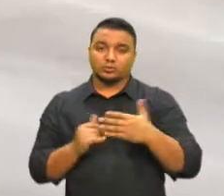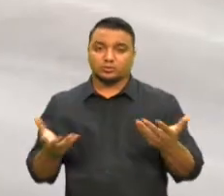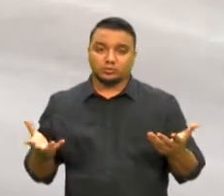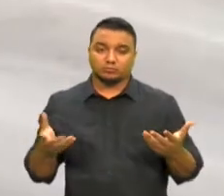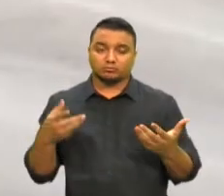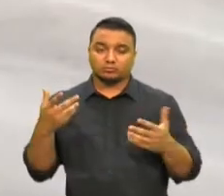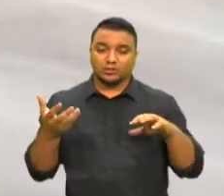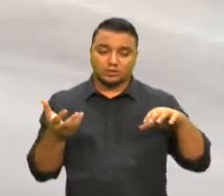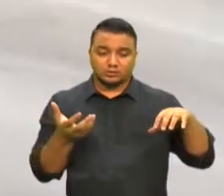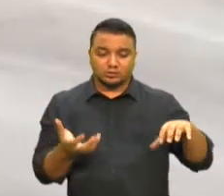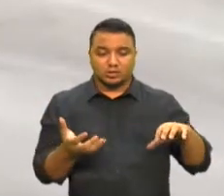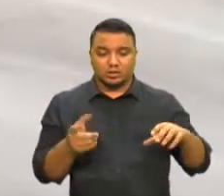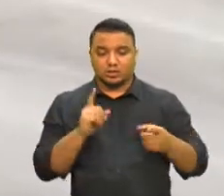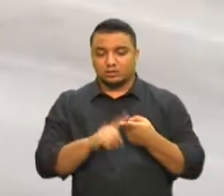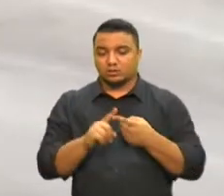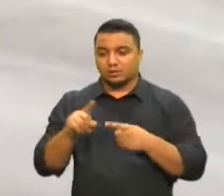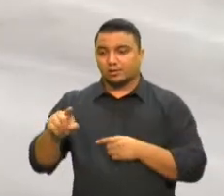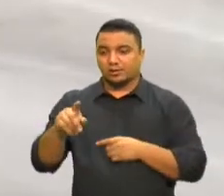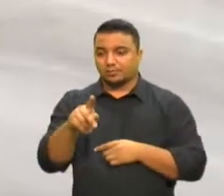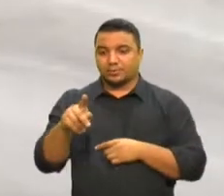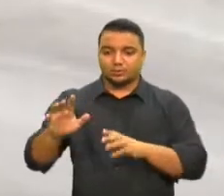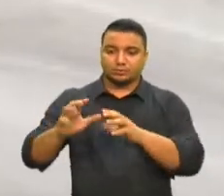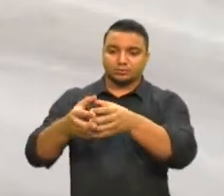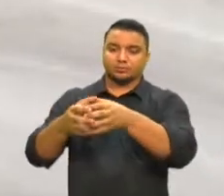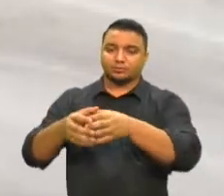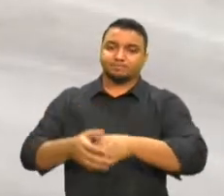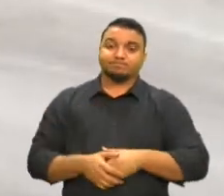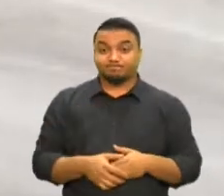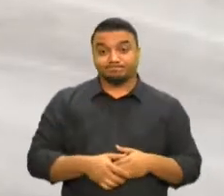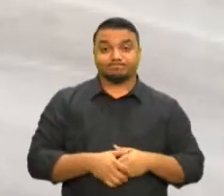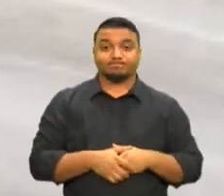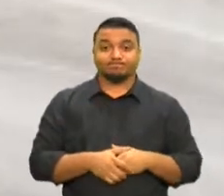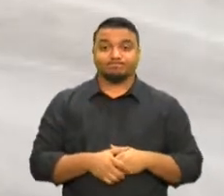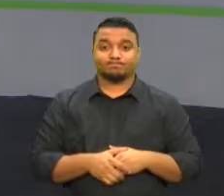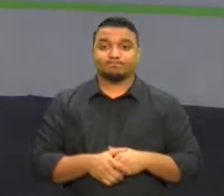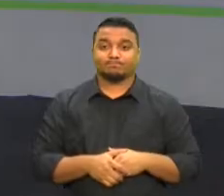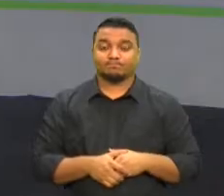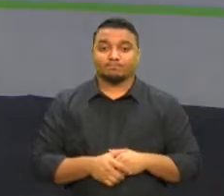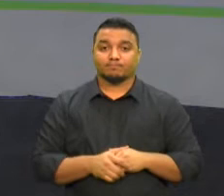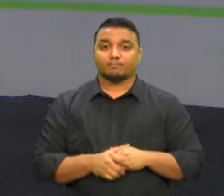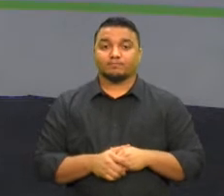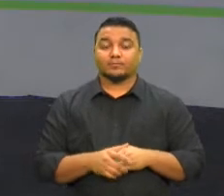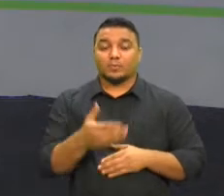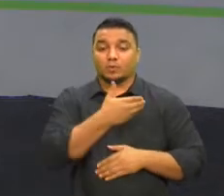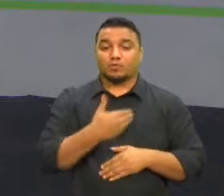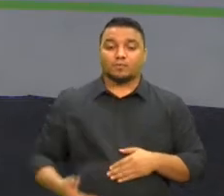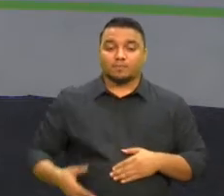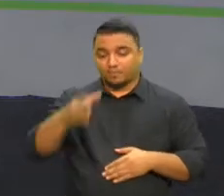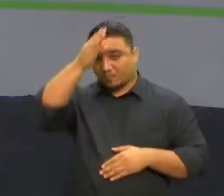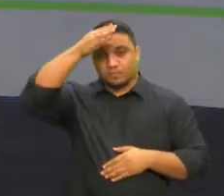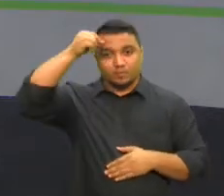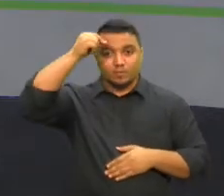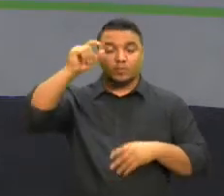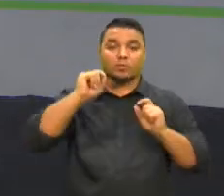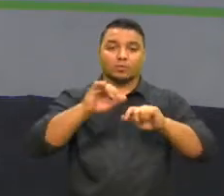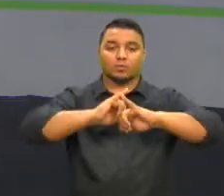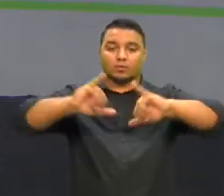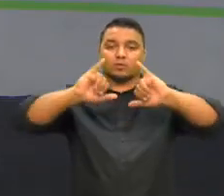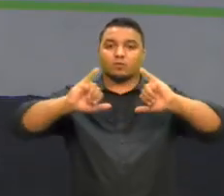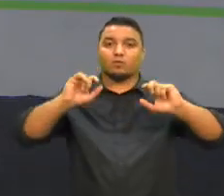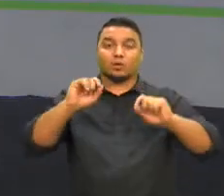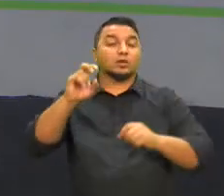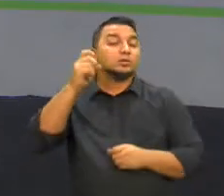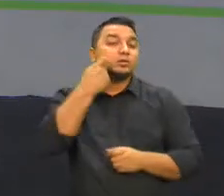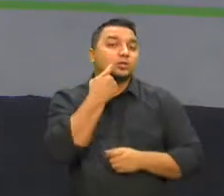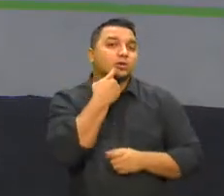temos assistido, a que temos assistido nos últimos anos. O governador Camilo Santana divulgou nesta sexta